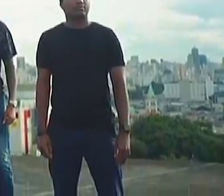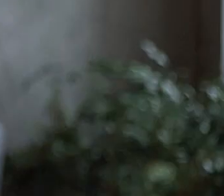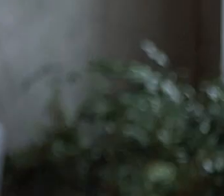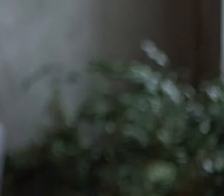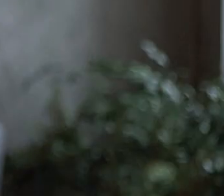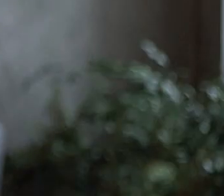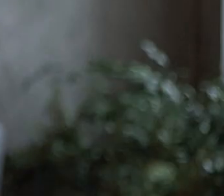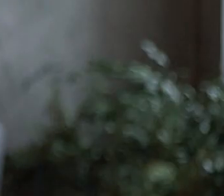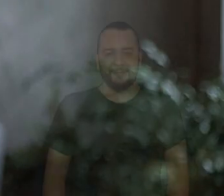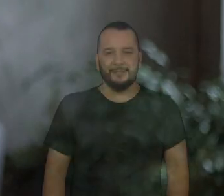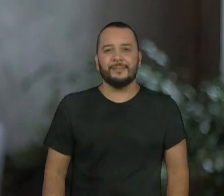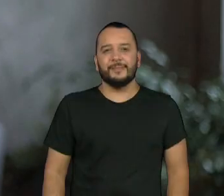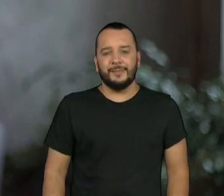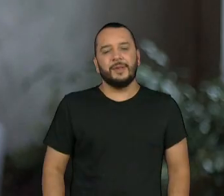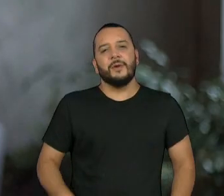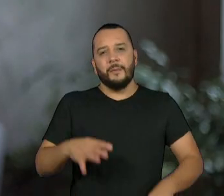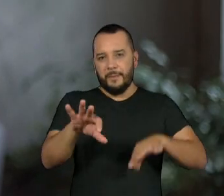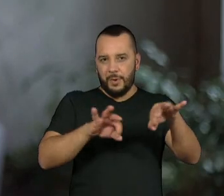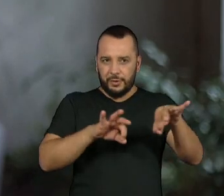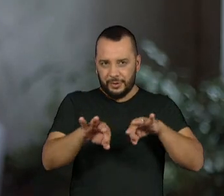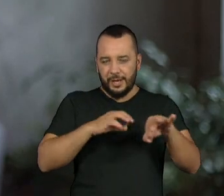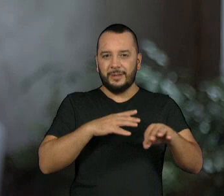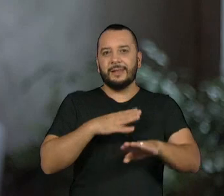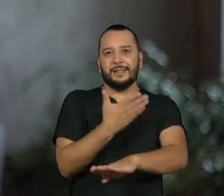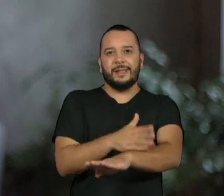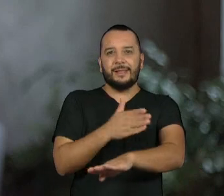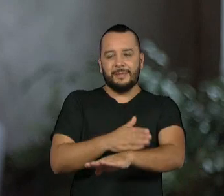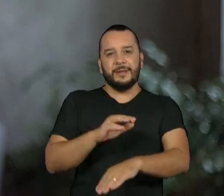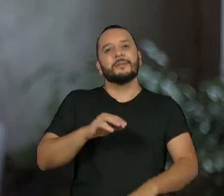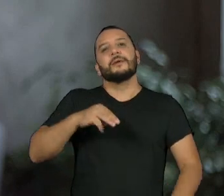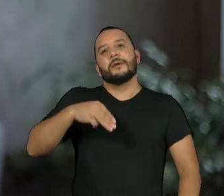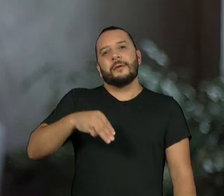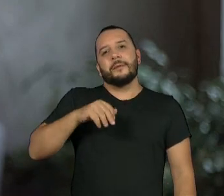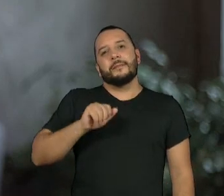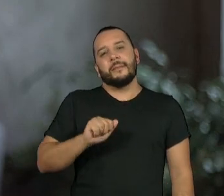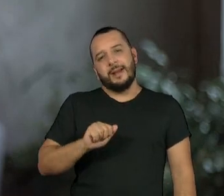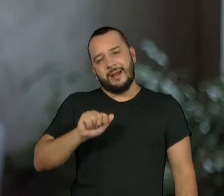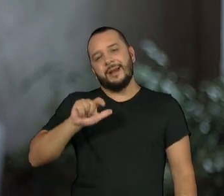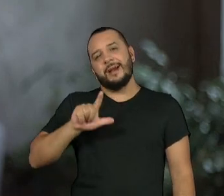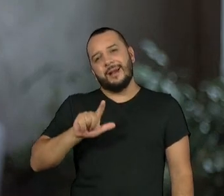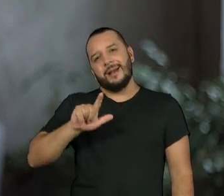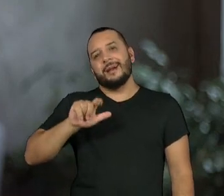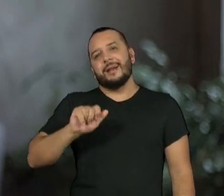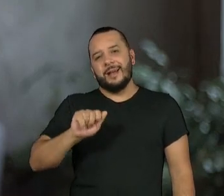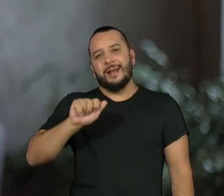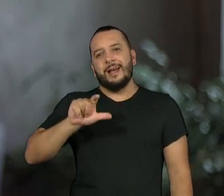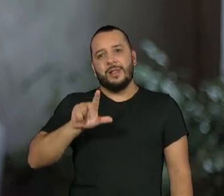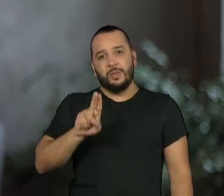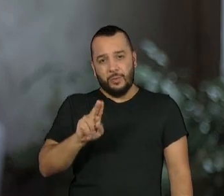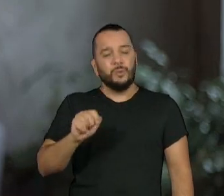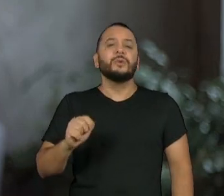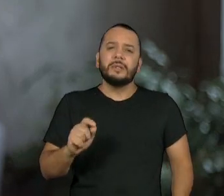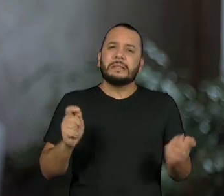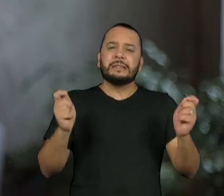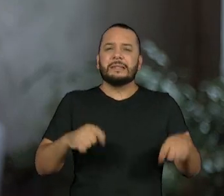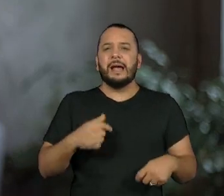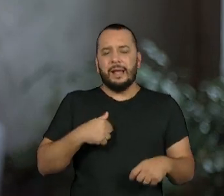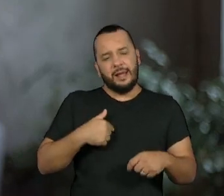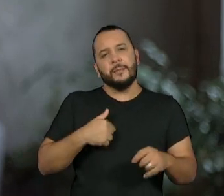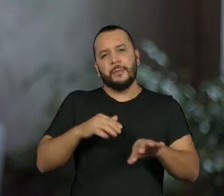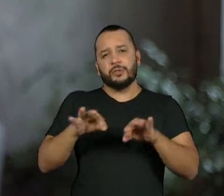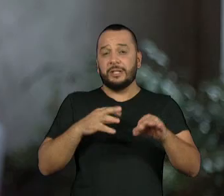O programa de trainee do Magazine é uma janela privilegiada para a entrada de profissionais